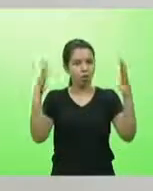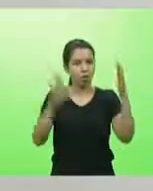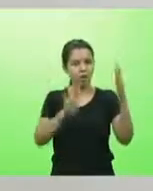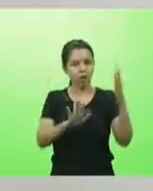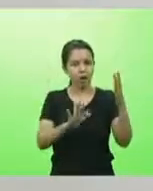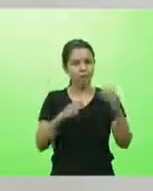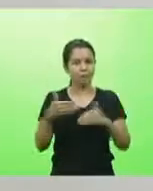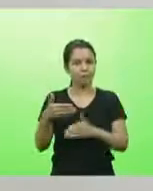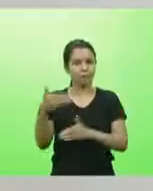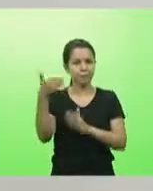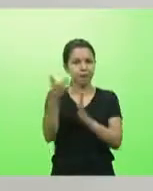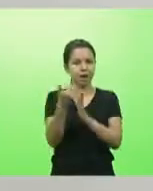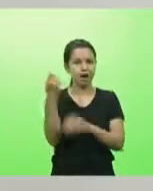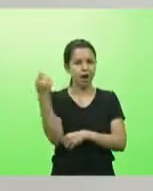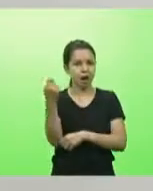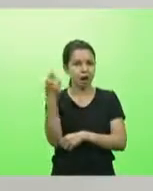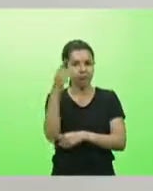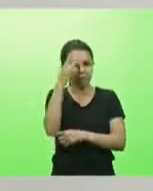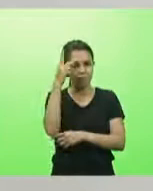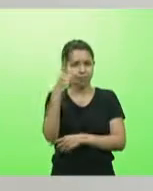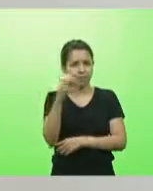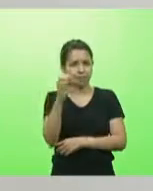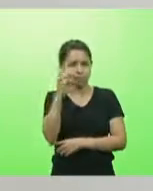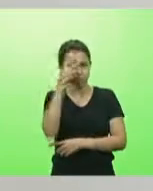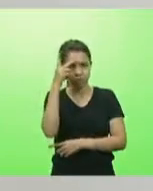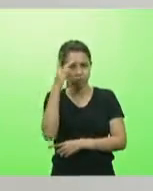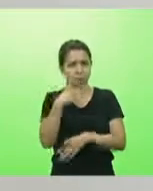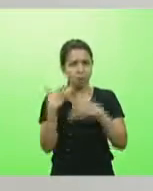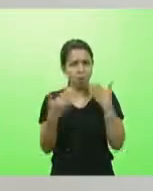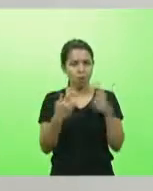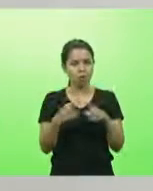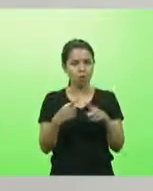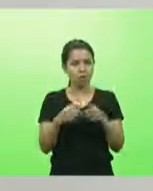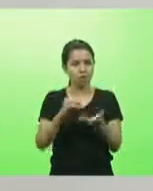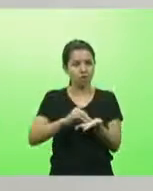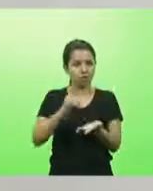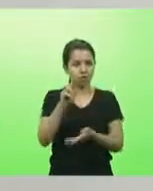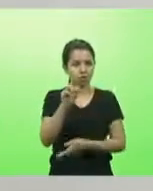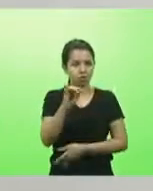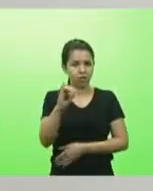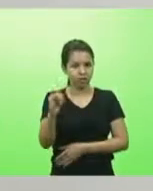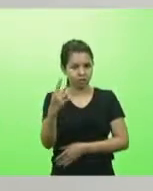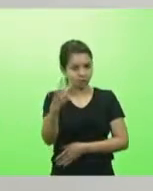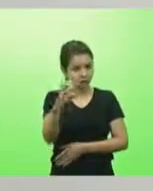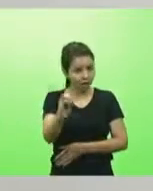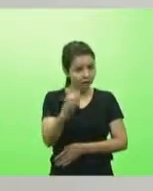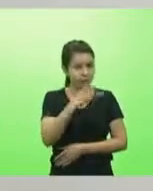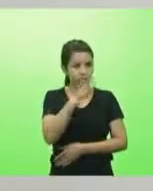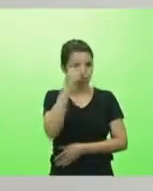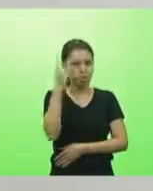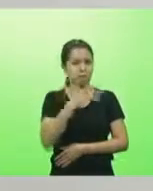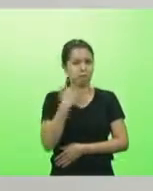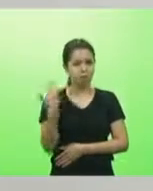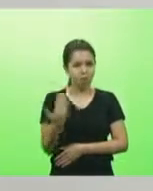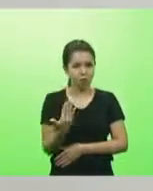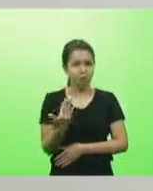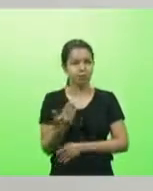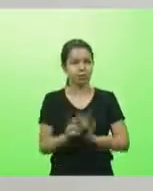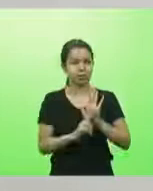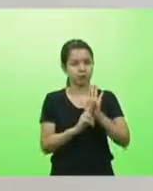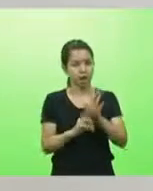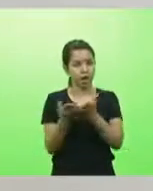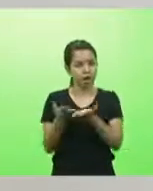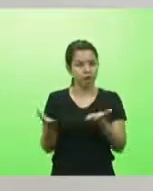presidente, mortas por falta de UTI em Santa Catarina nos últimos 3 dias. 10 pessoas. E em nome dessas 10 pessoas